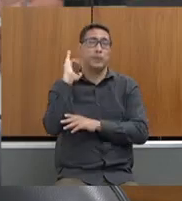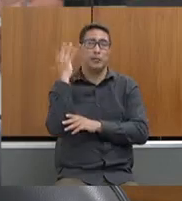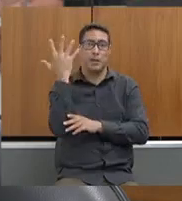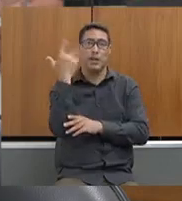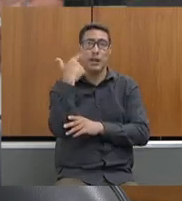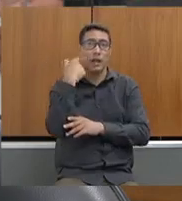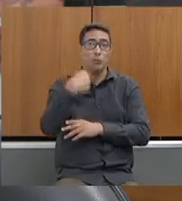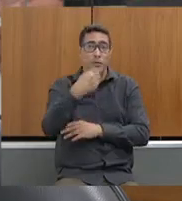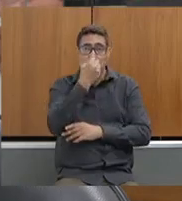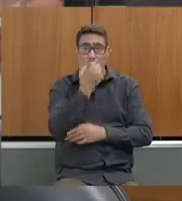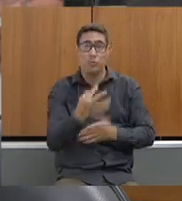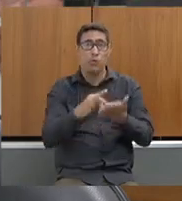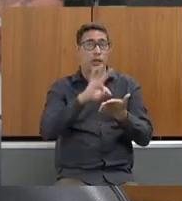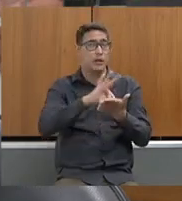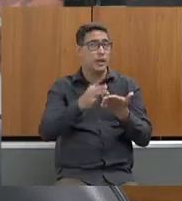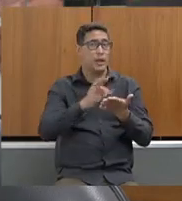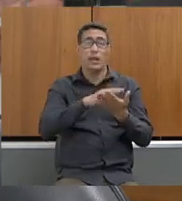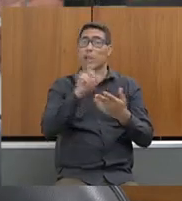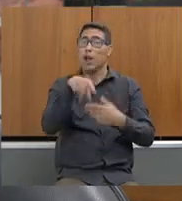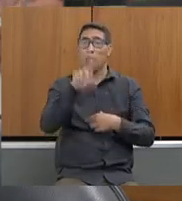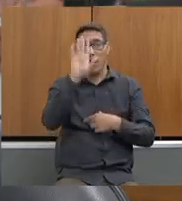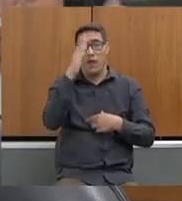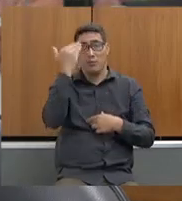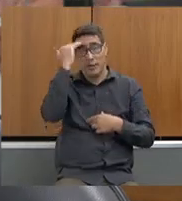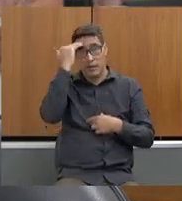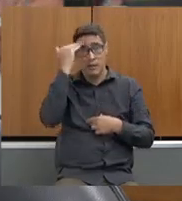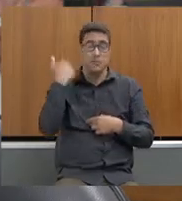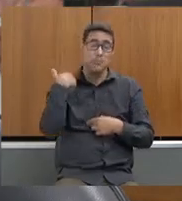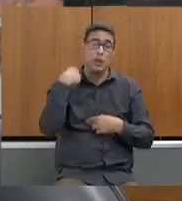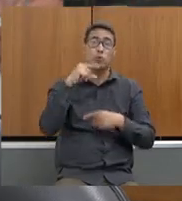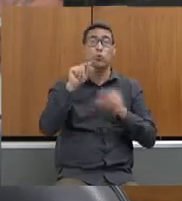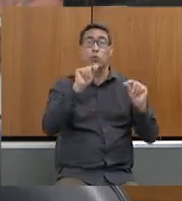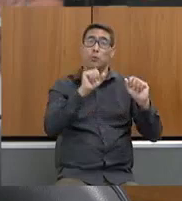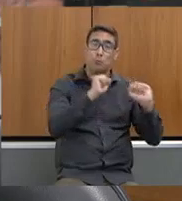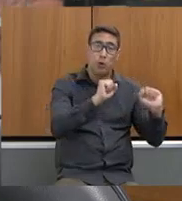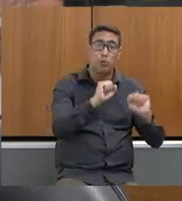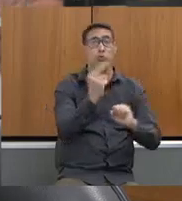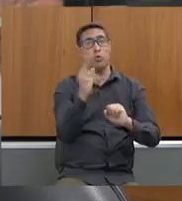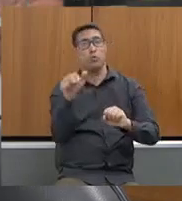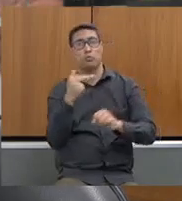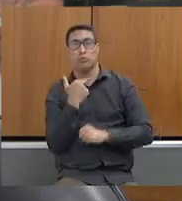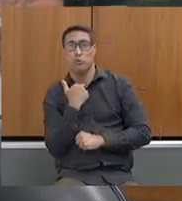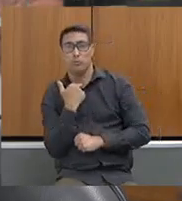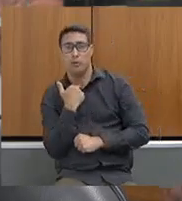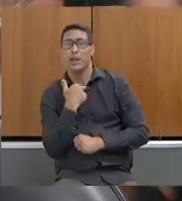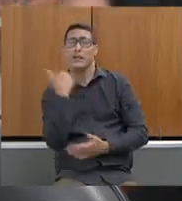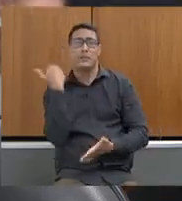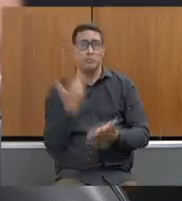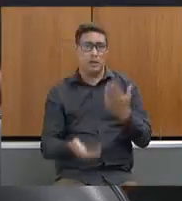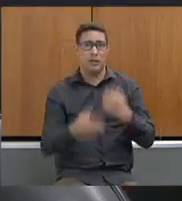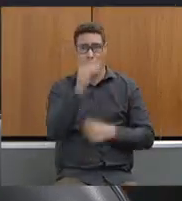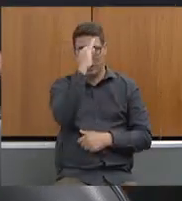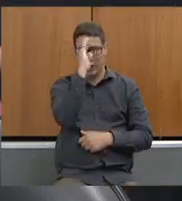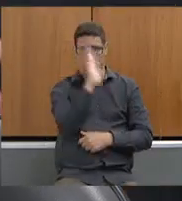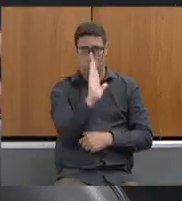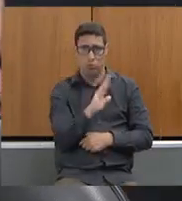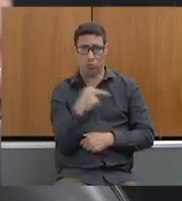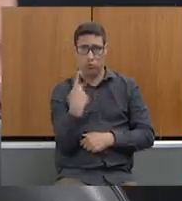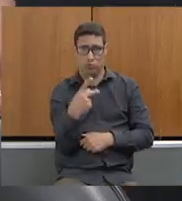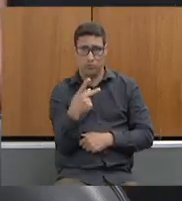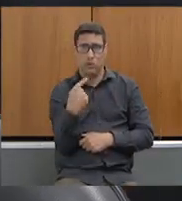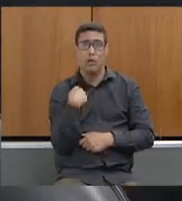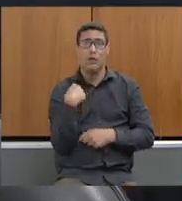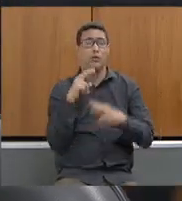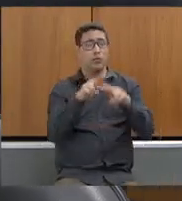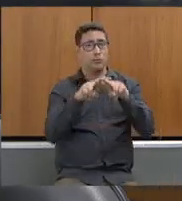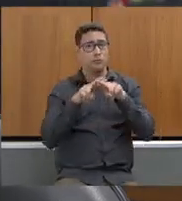interpretação do que pode ou do que não pode. Nós perdemos muito no Brasil esse importante instrumento exatamente